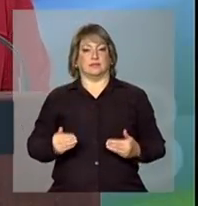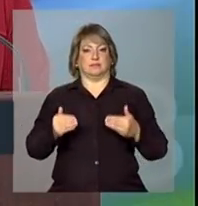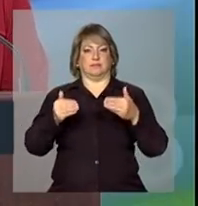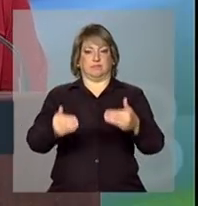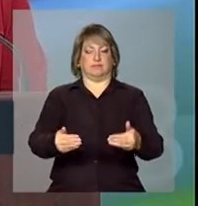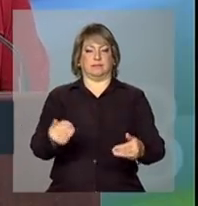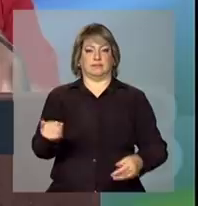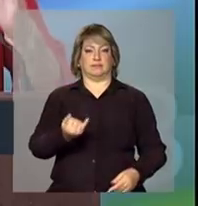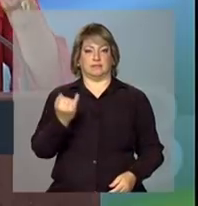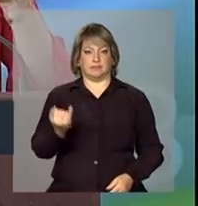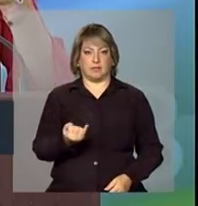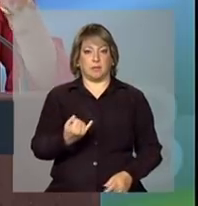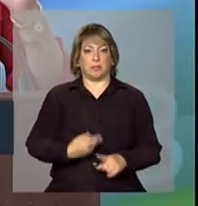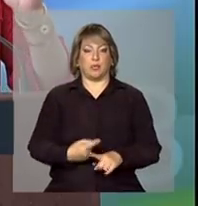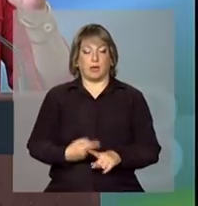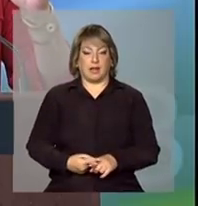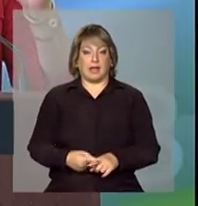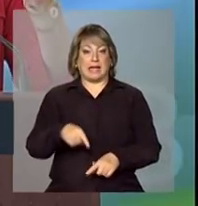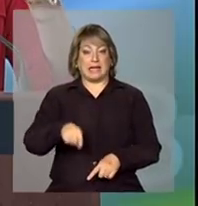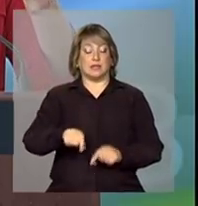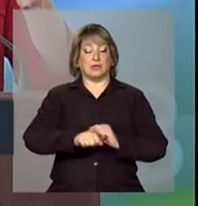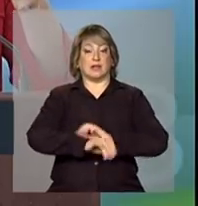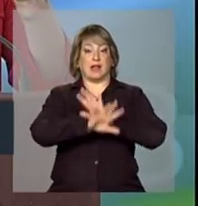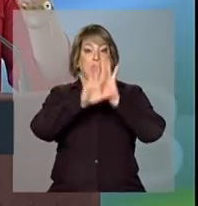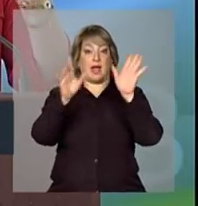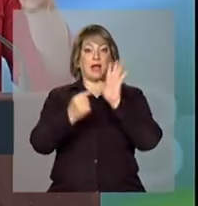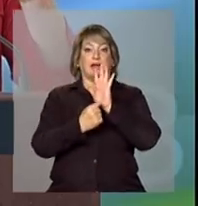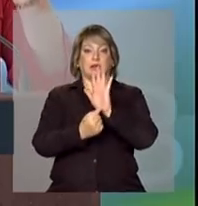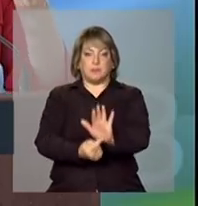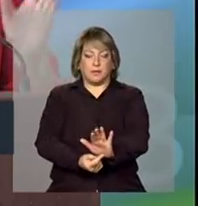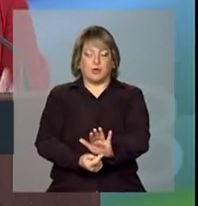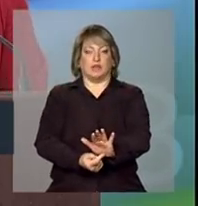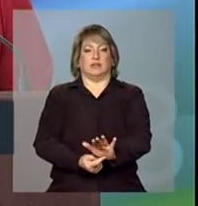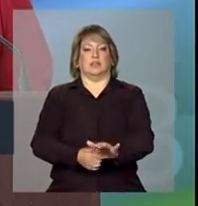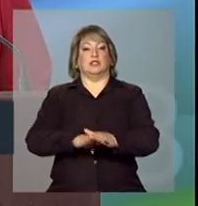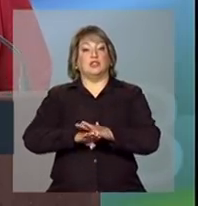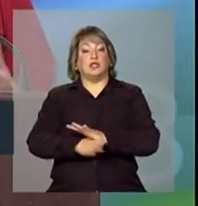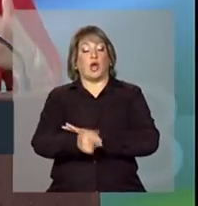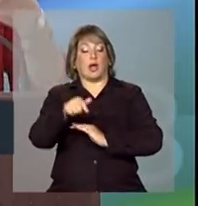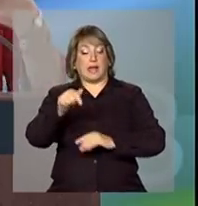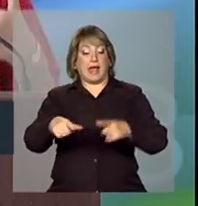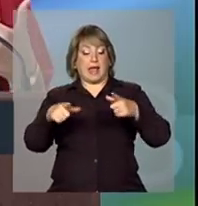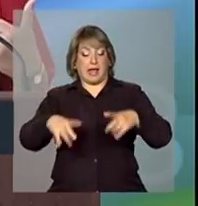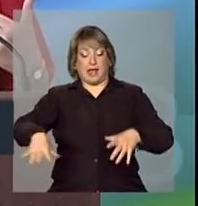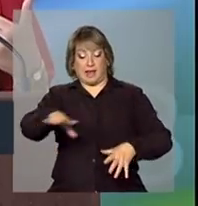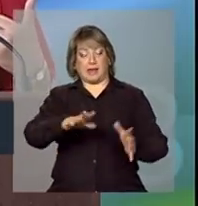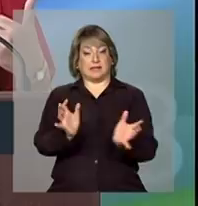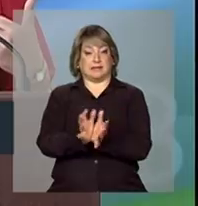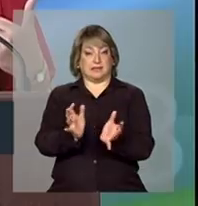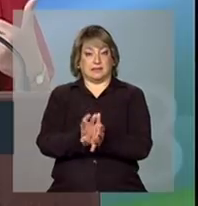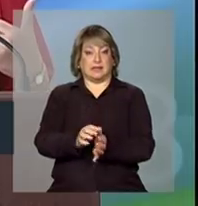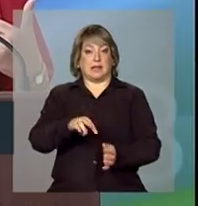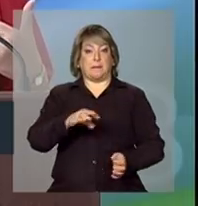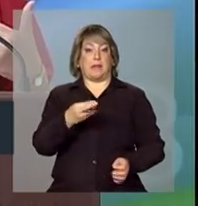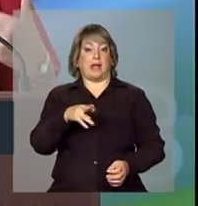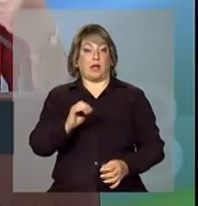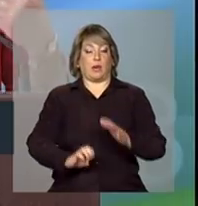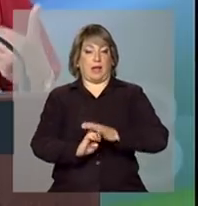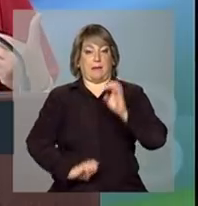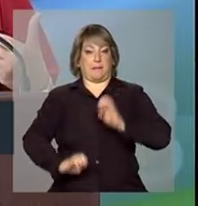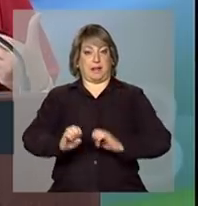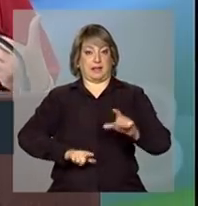porque esclarece e torna o terreno no qual a microempresa trabalhará